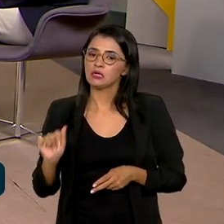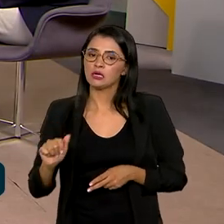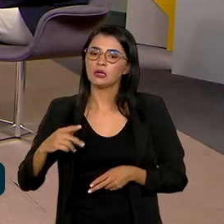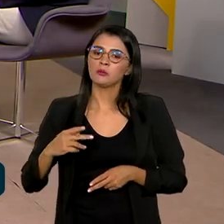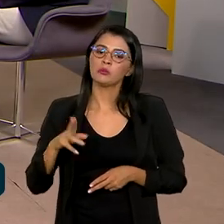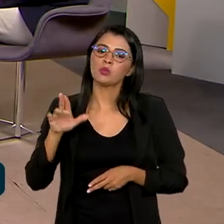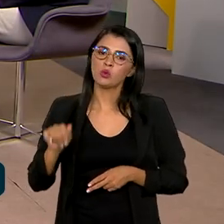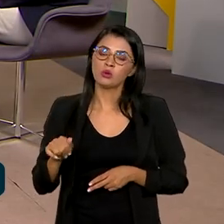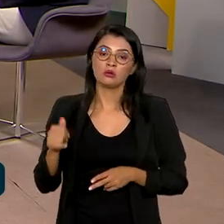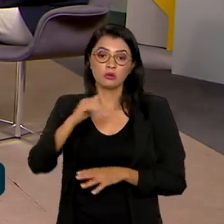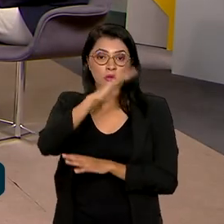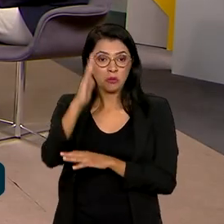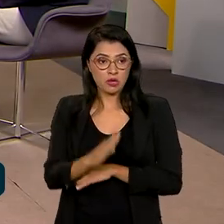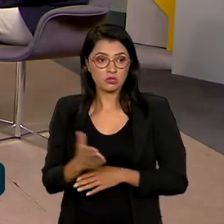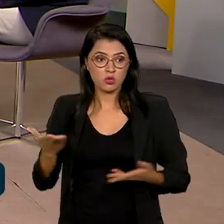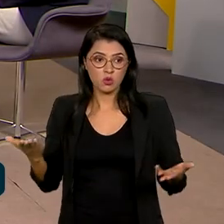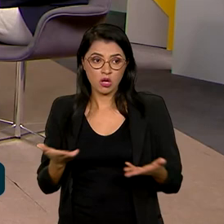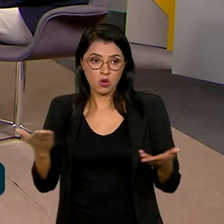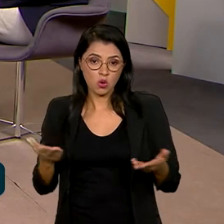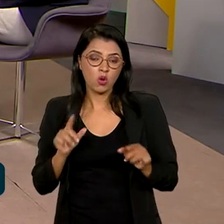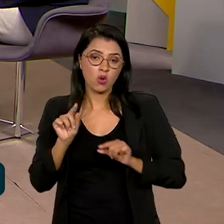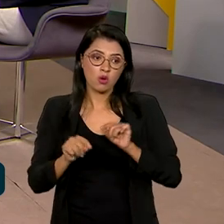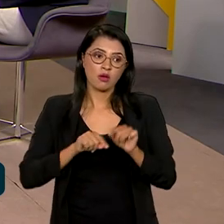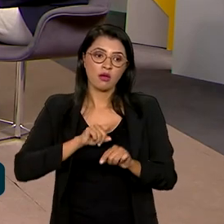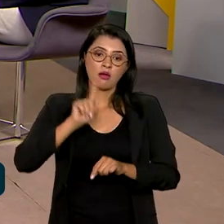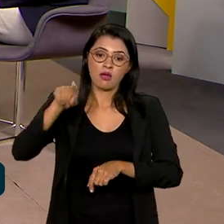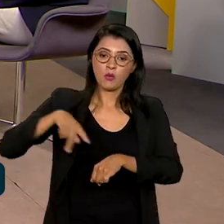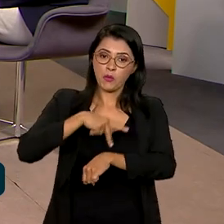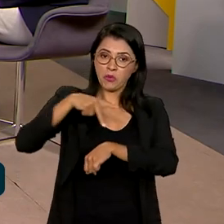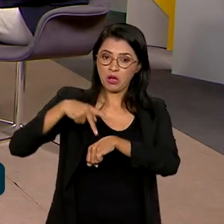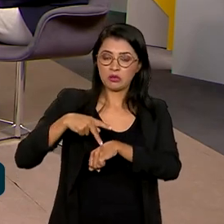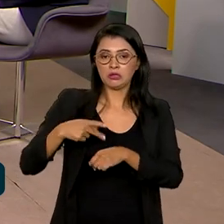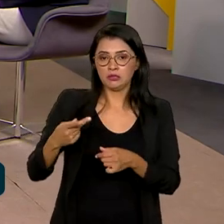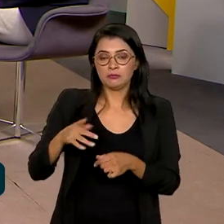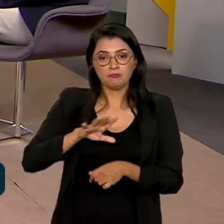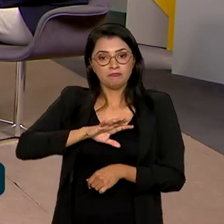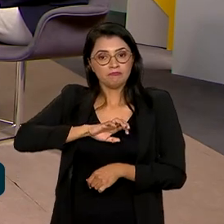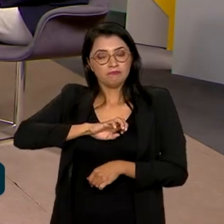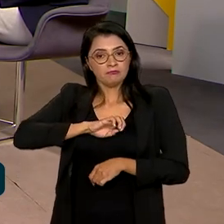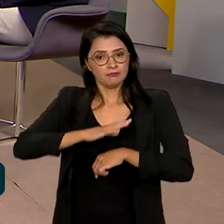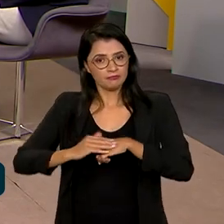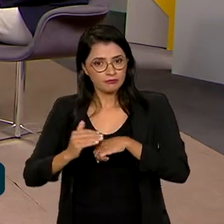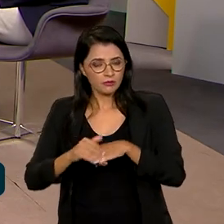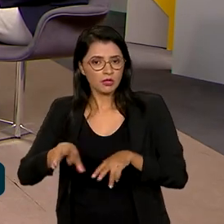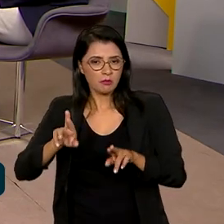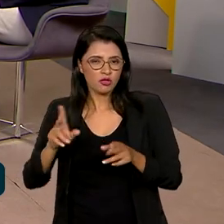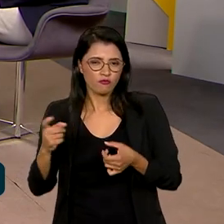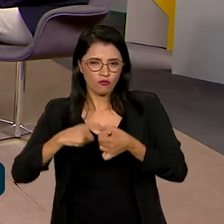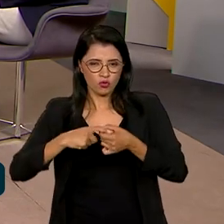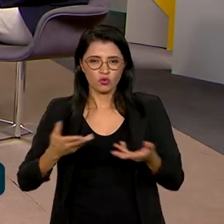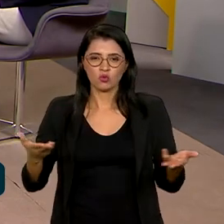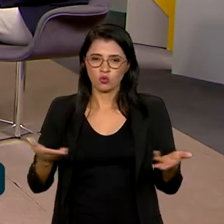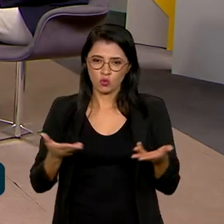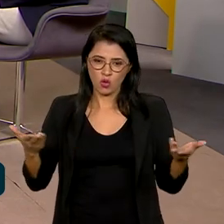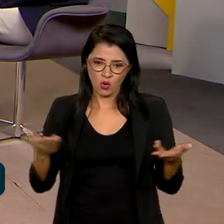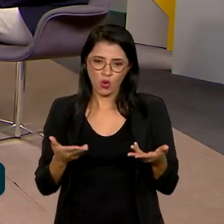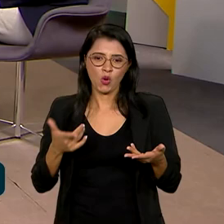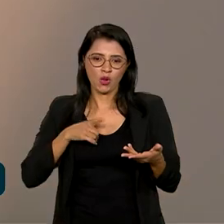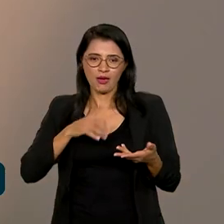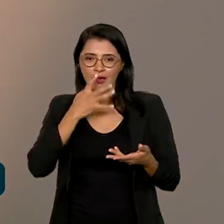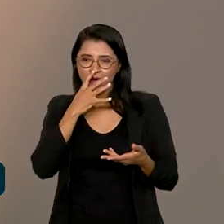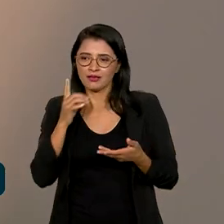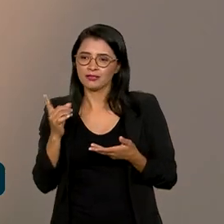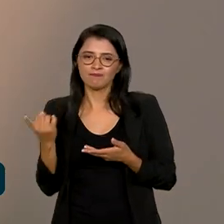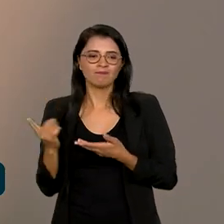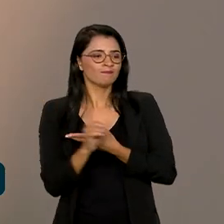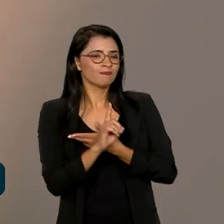chega internacionalmente, é um país muito querido, né? E a expectativa desse retorno, né? Porque estava de costa para o mundo,